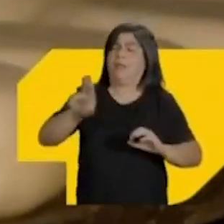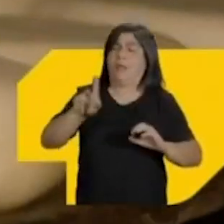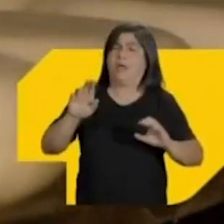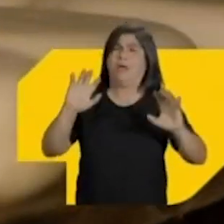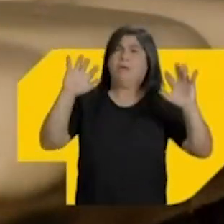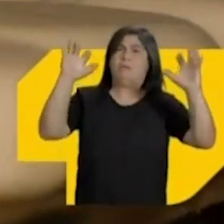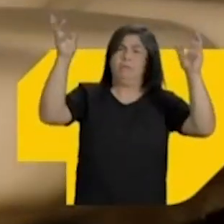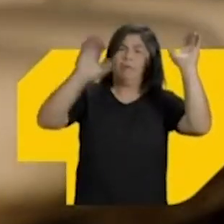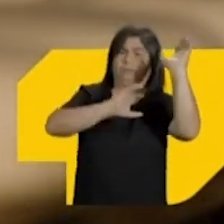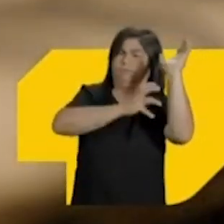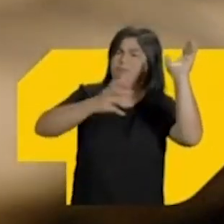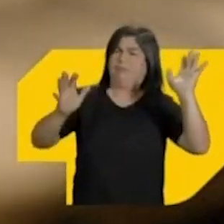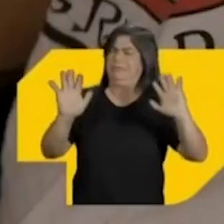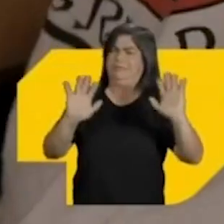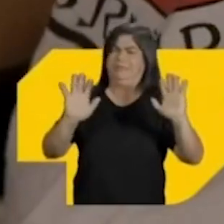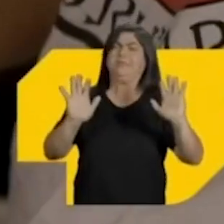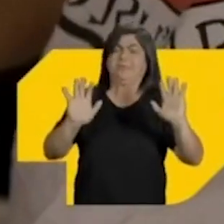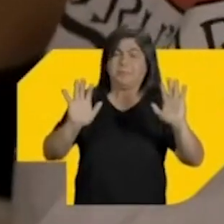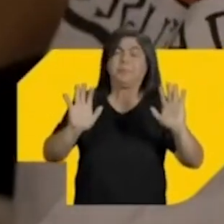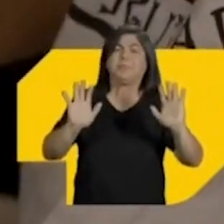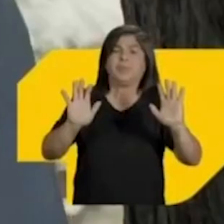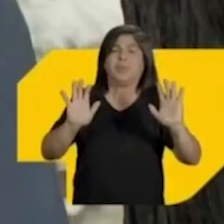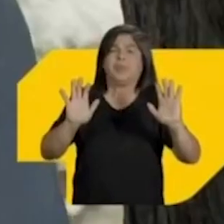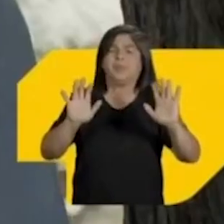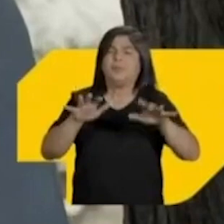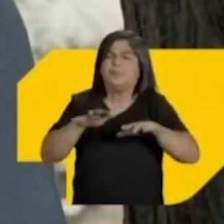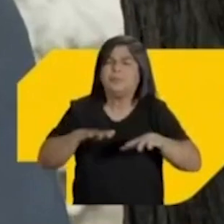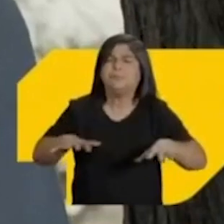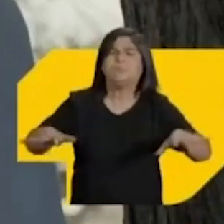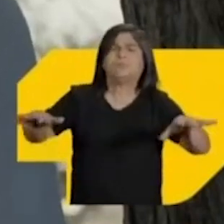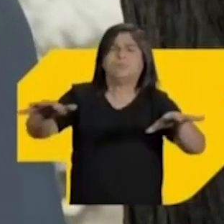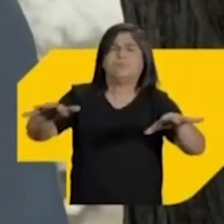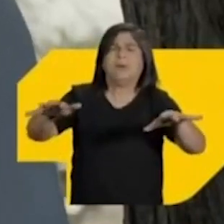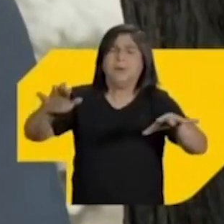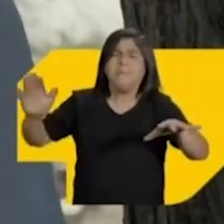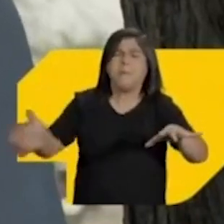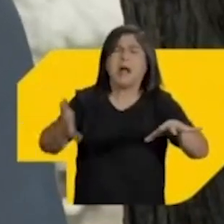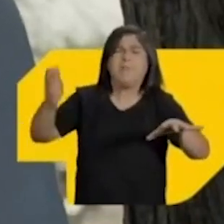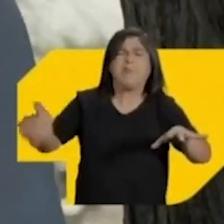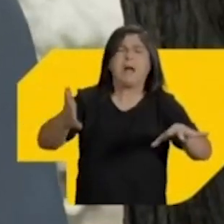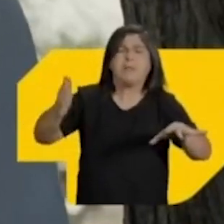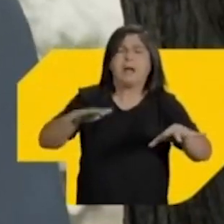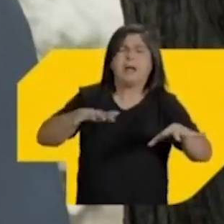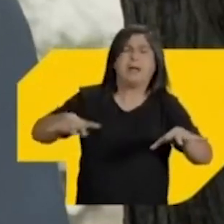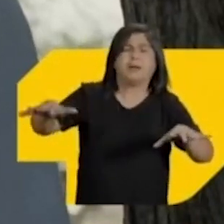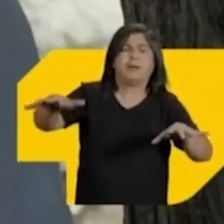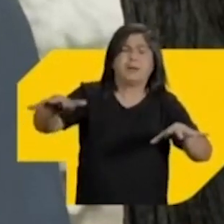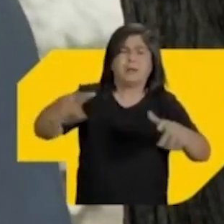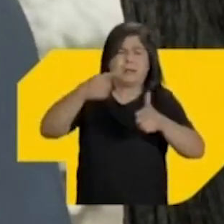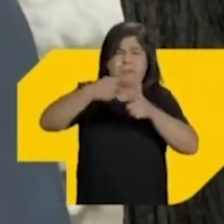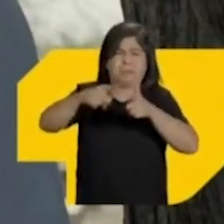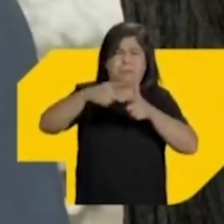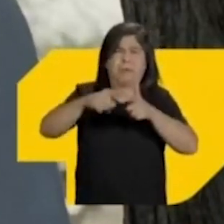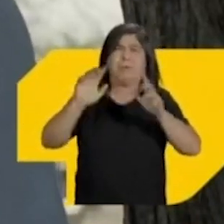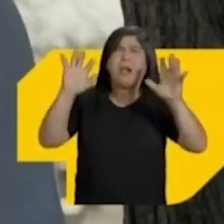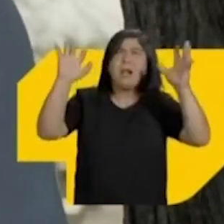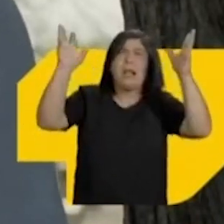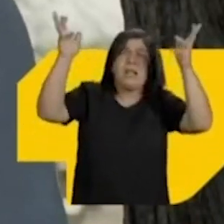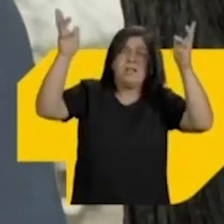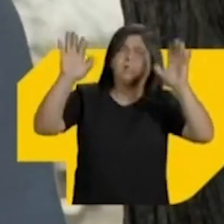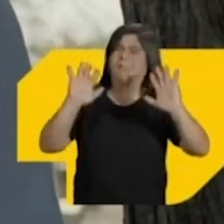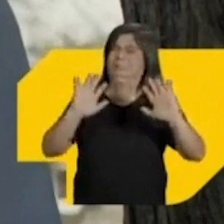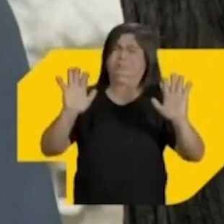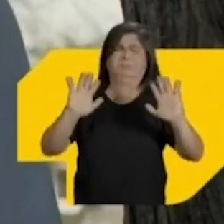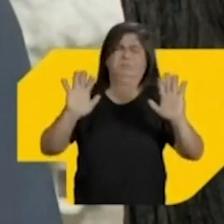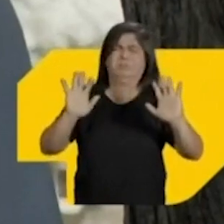Existe no imaginário de muitos produtores e do pessoal da zona urbana que o problema do semiário é o clima.